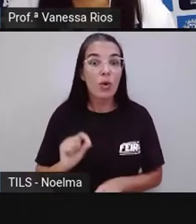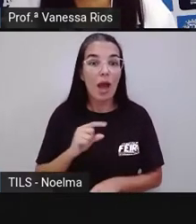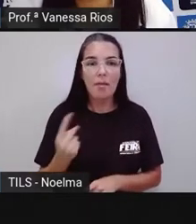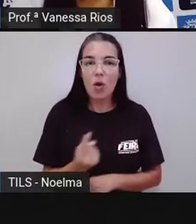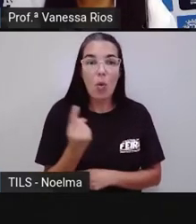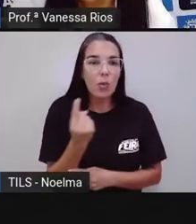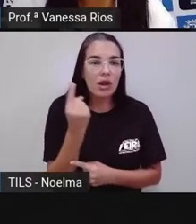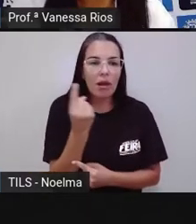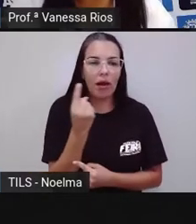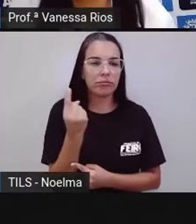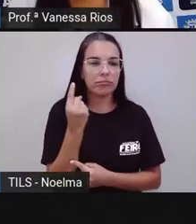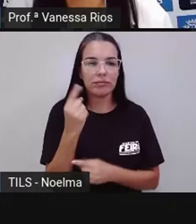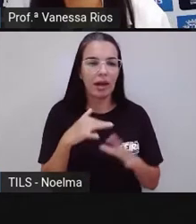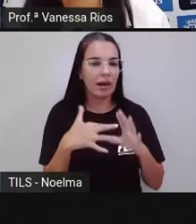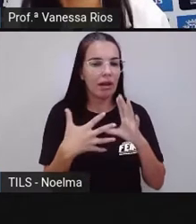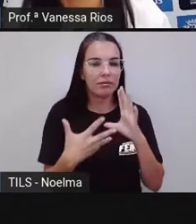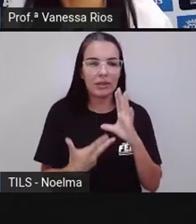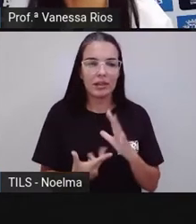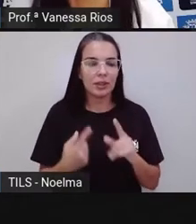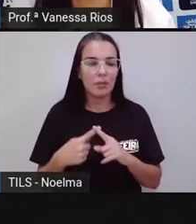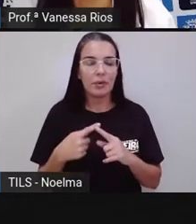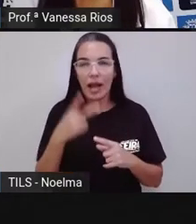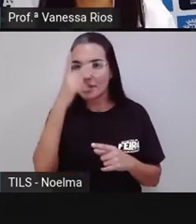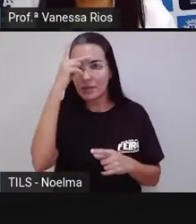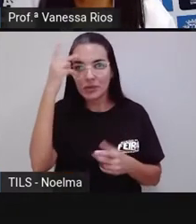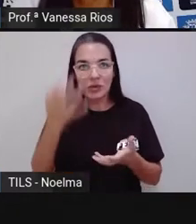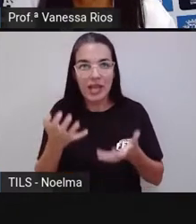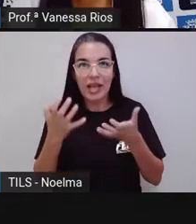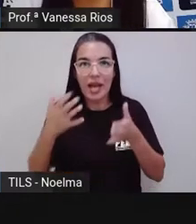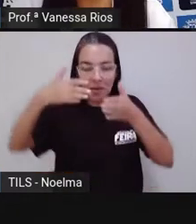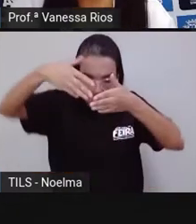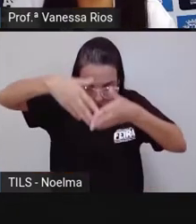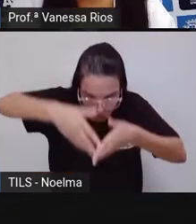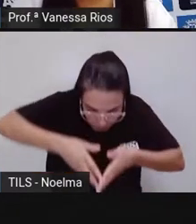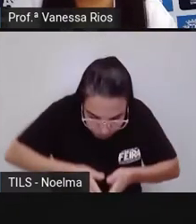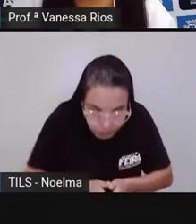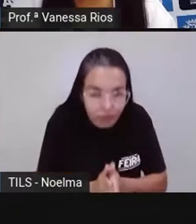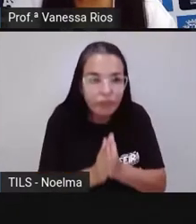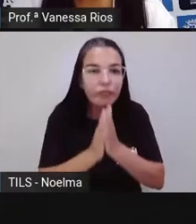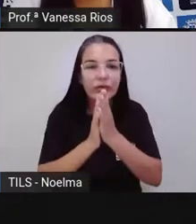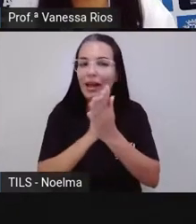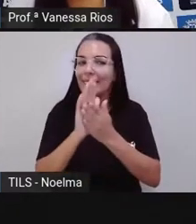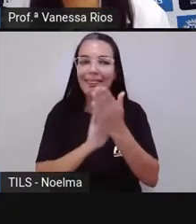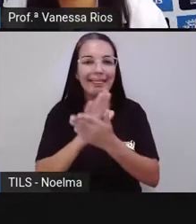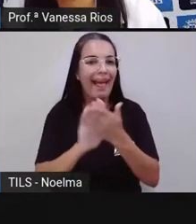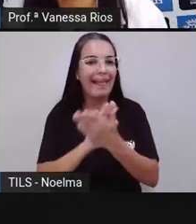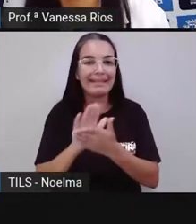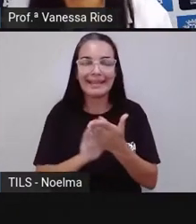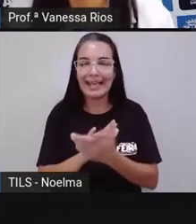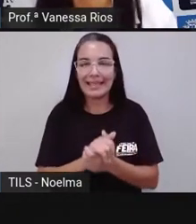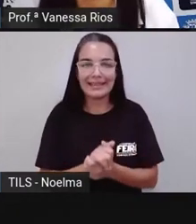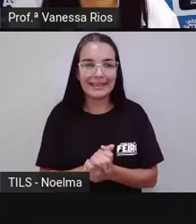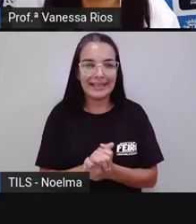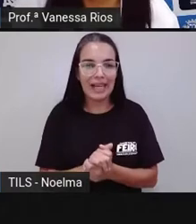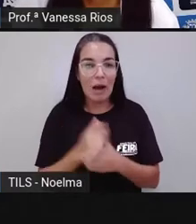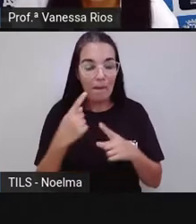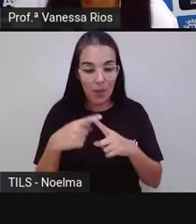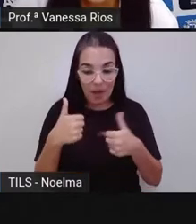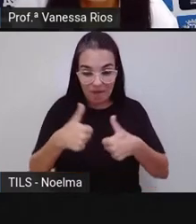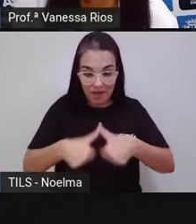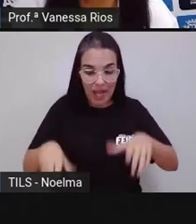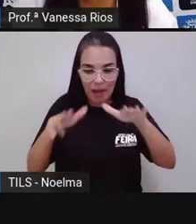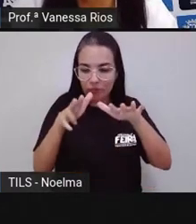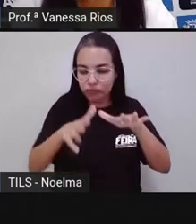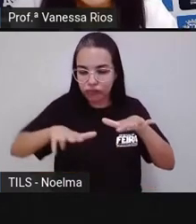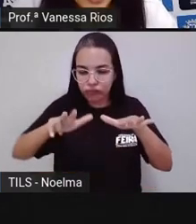que tentam mergulhar, tentam na baila e não afundam em suas águas. Mas você sabe por que recebe aí o